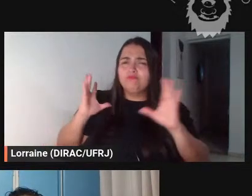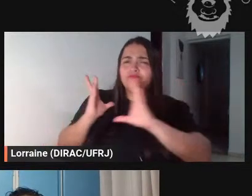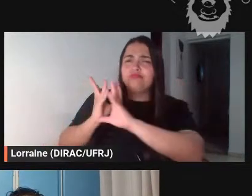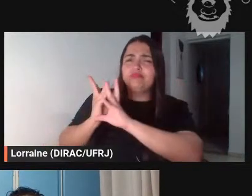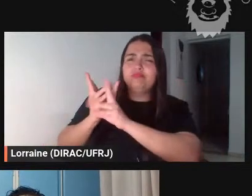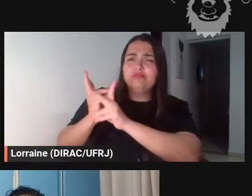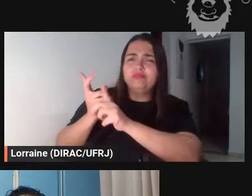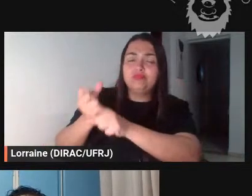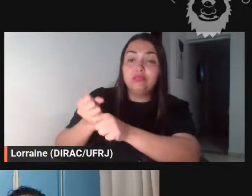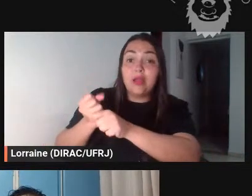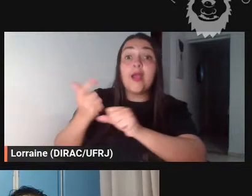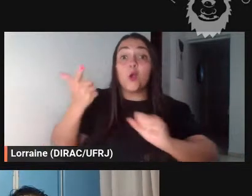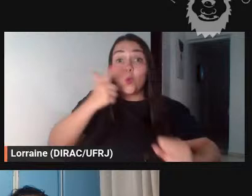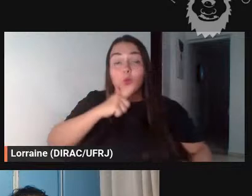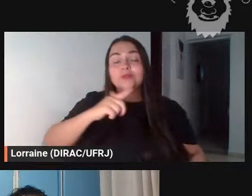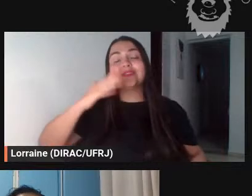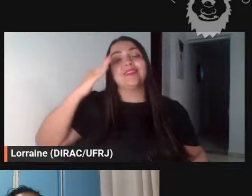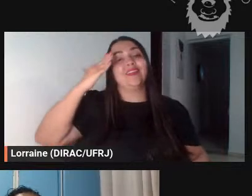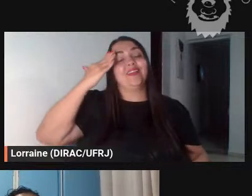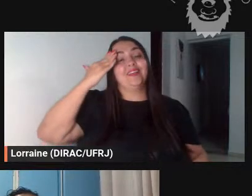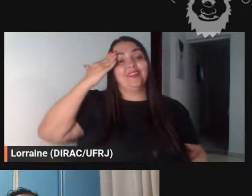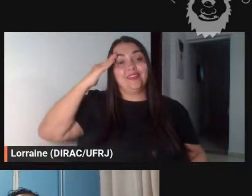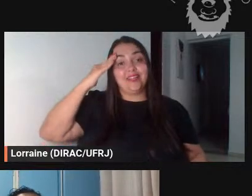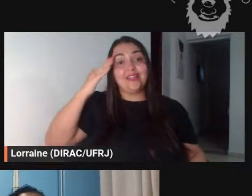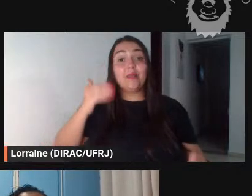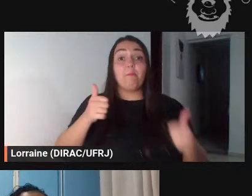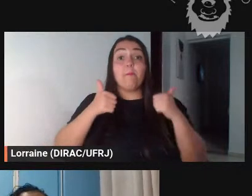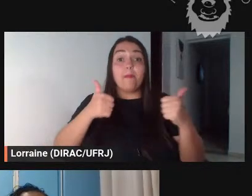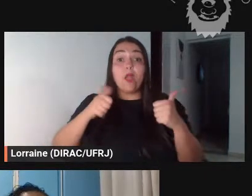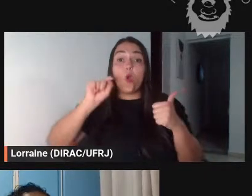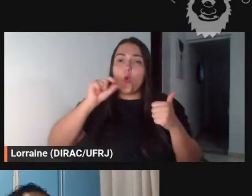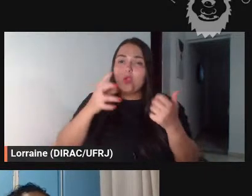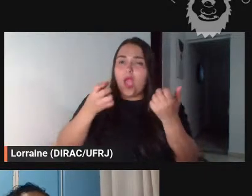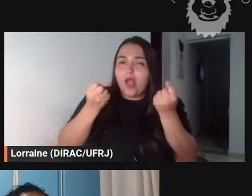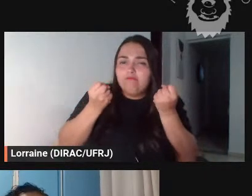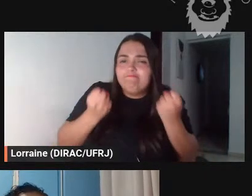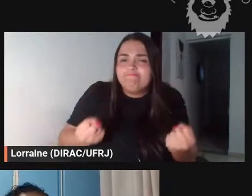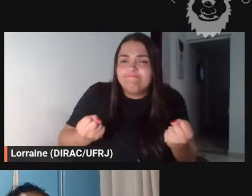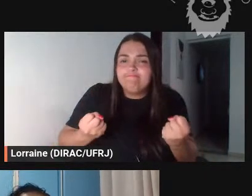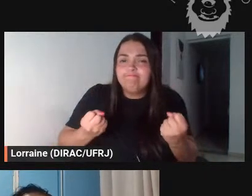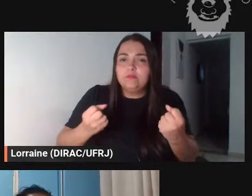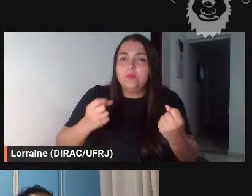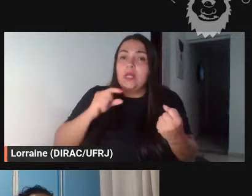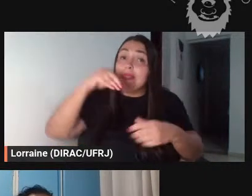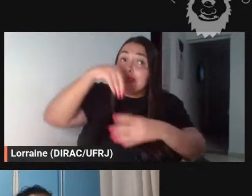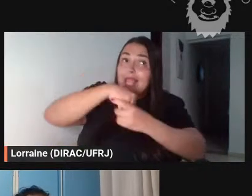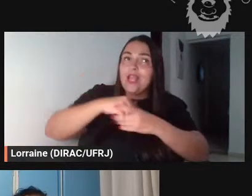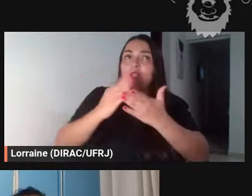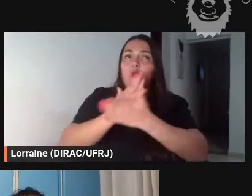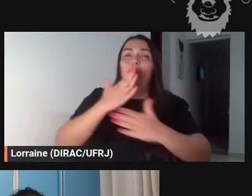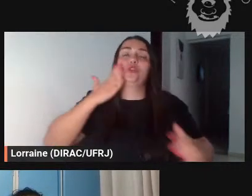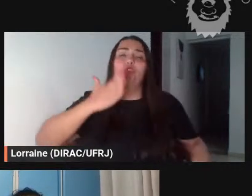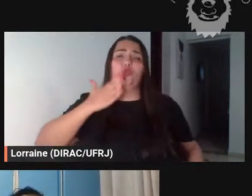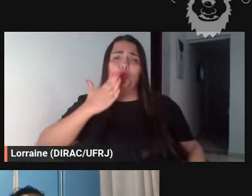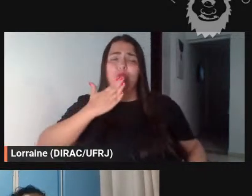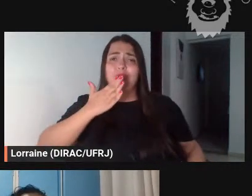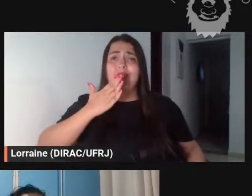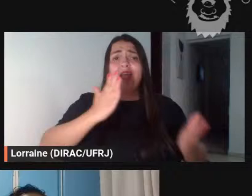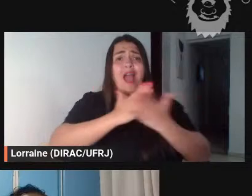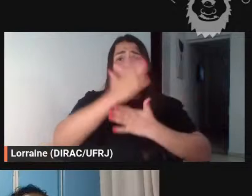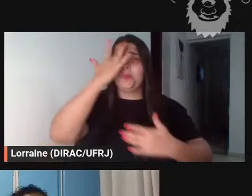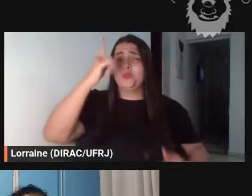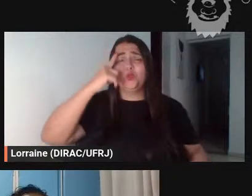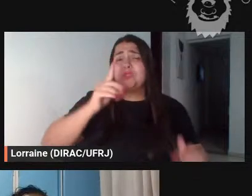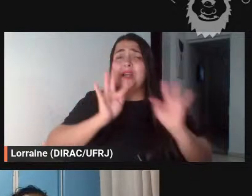a condensação de alguns discursos alguns já não sabem coisas muito simples